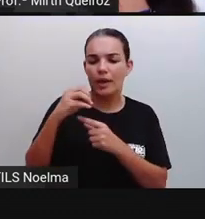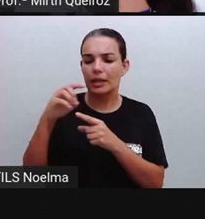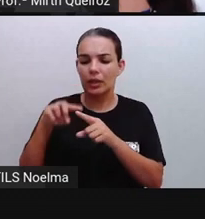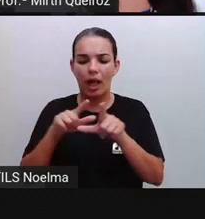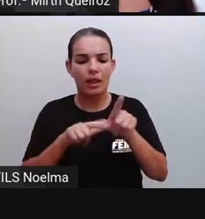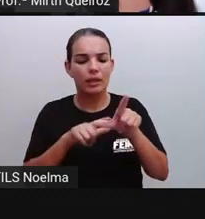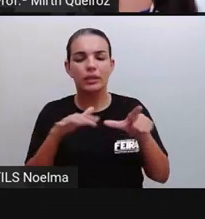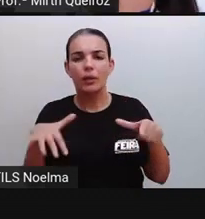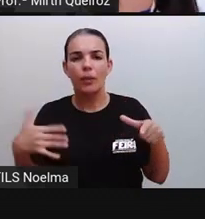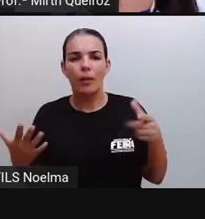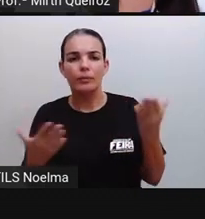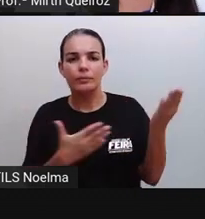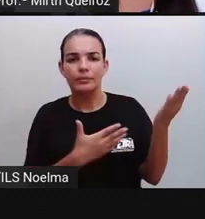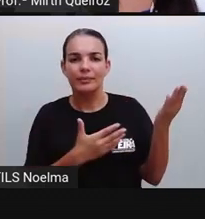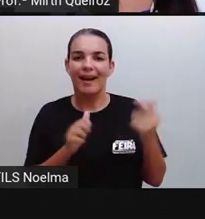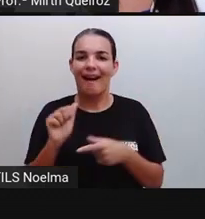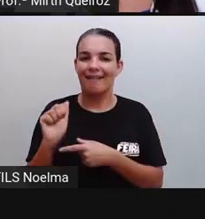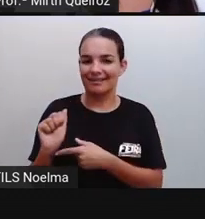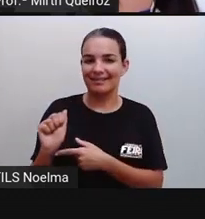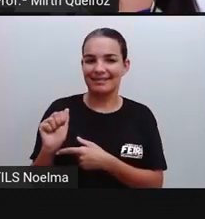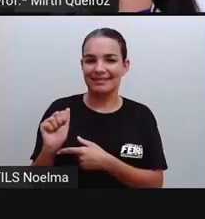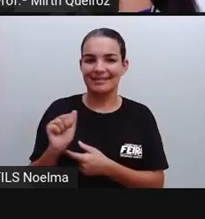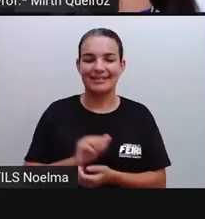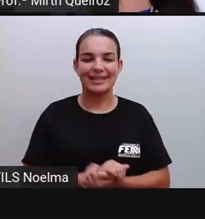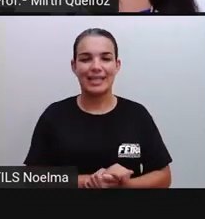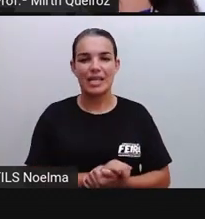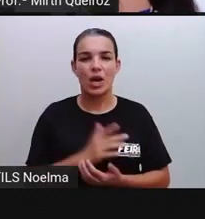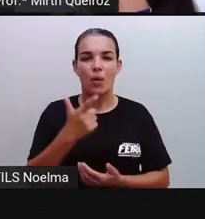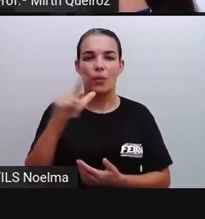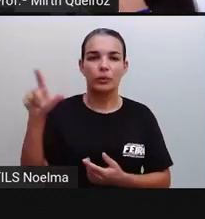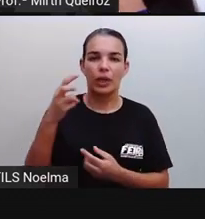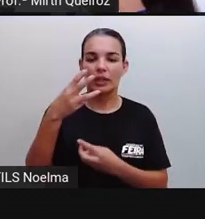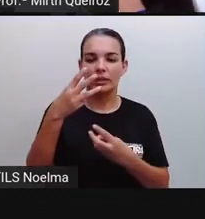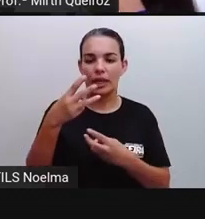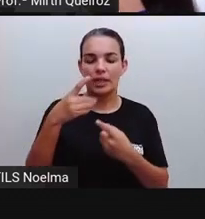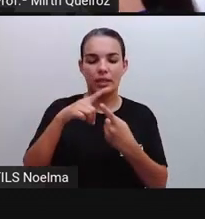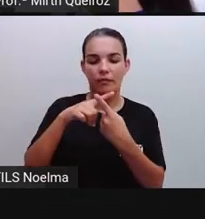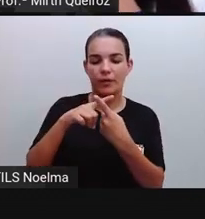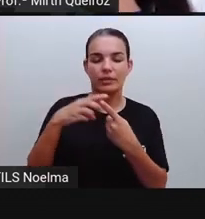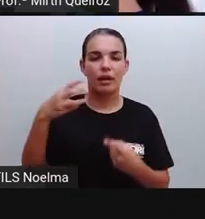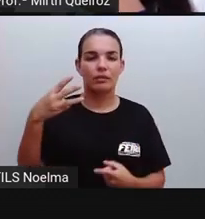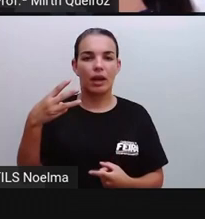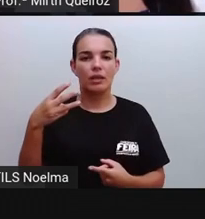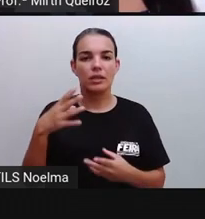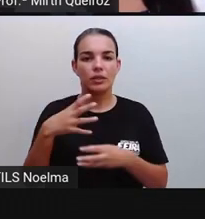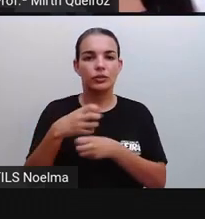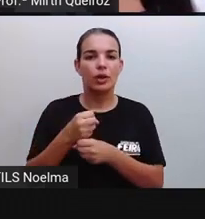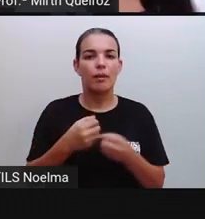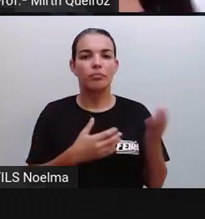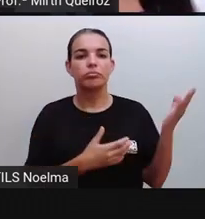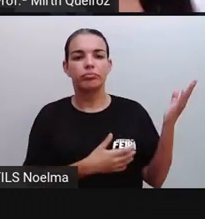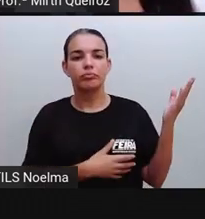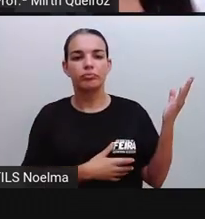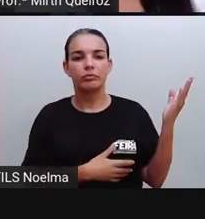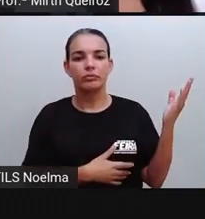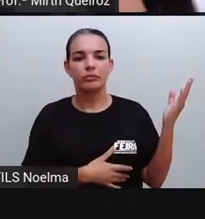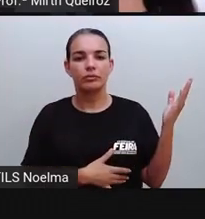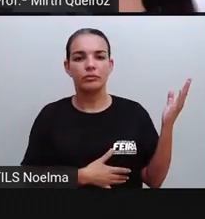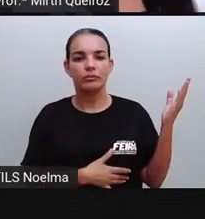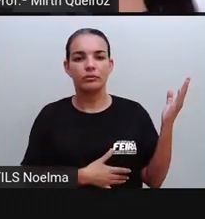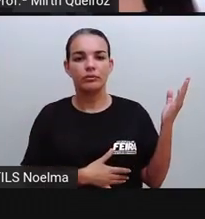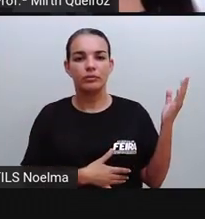colocar aqui? A letra A. O próximo, 3 vezes 3. Quanto é 3 vezes 3?